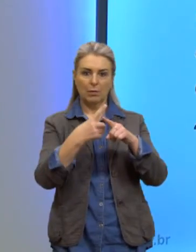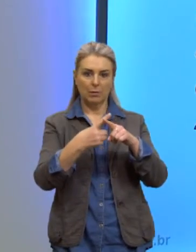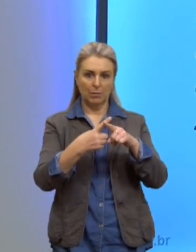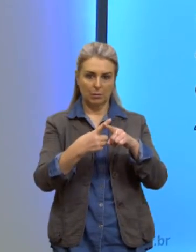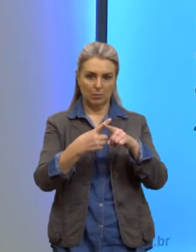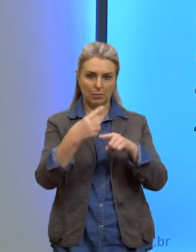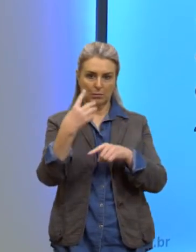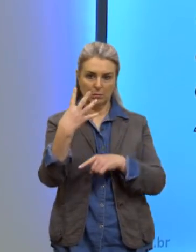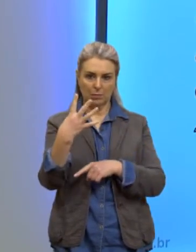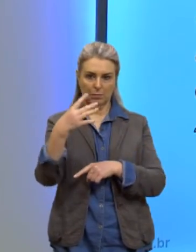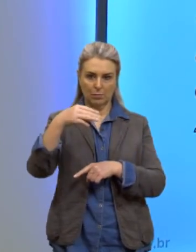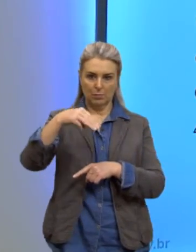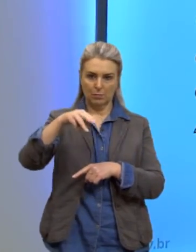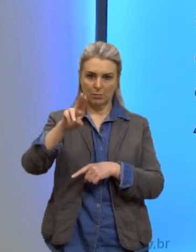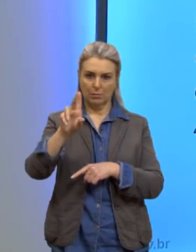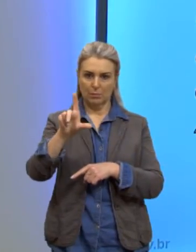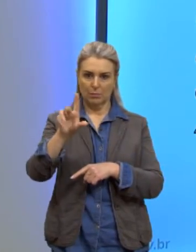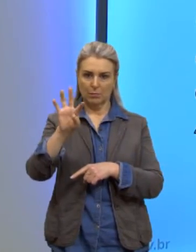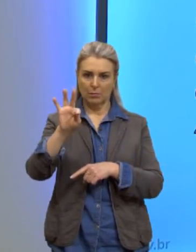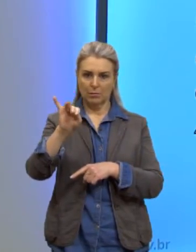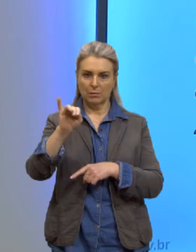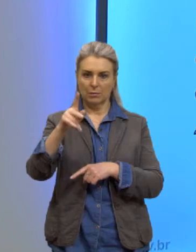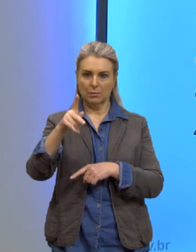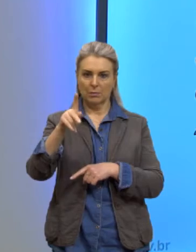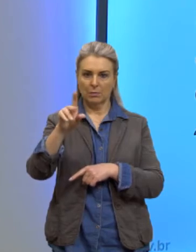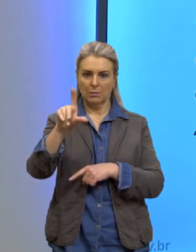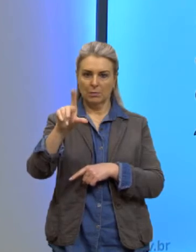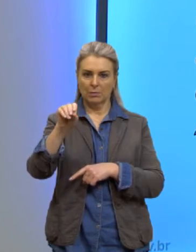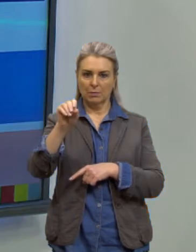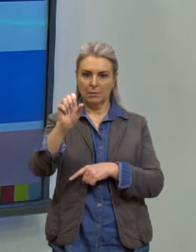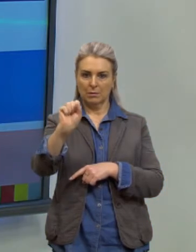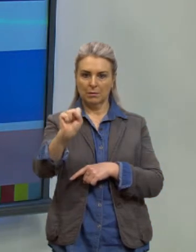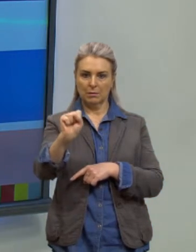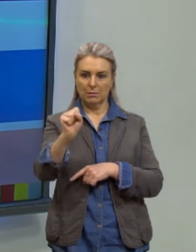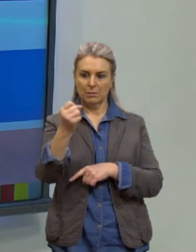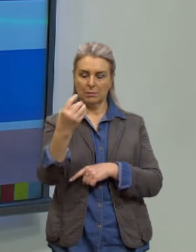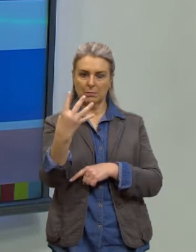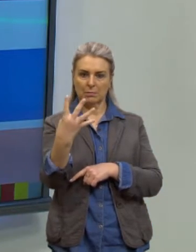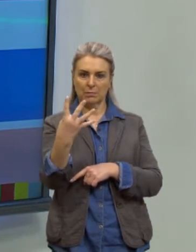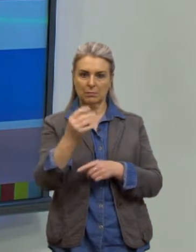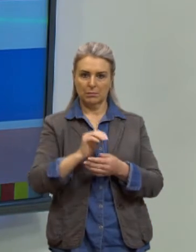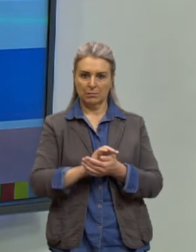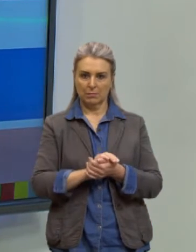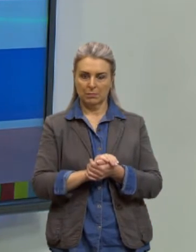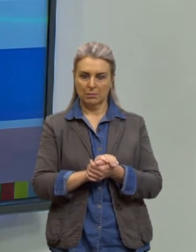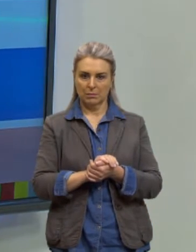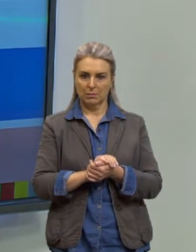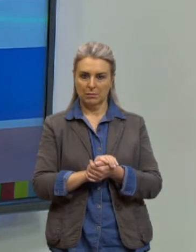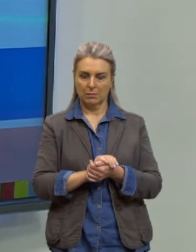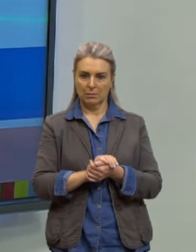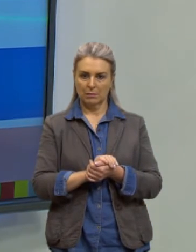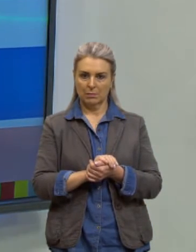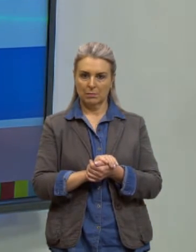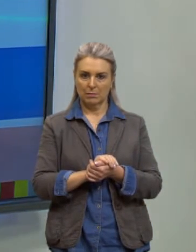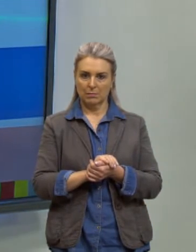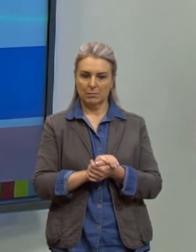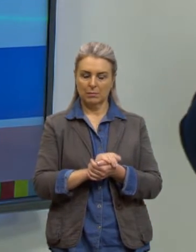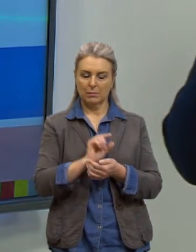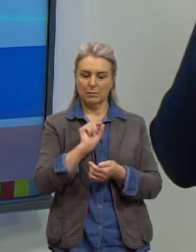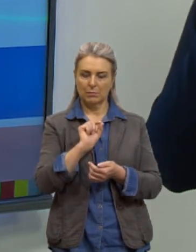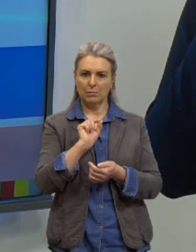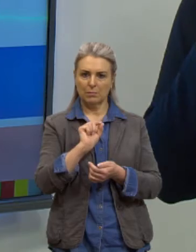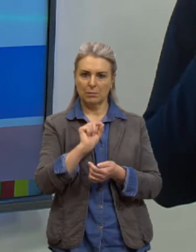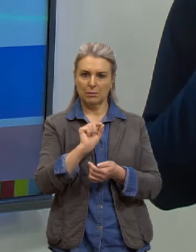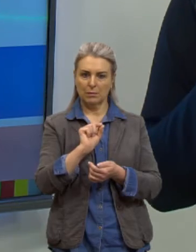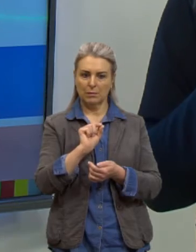sabemos sobre os múltiplos de quatro? nós sabemos que os múltiplos de quatro são aqueles que são